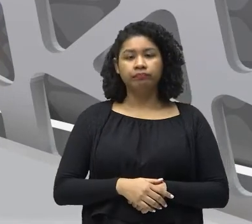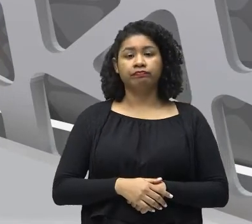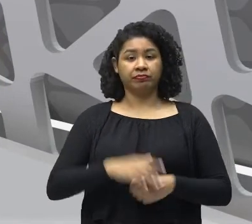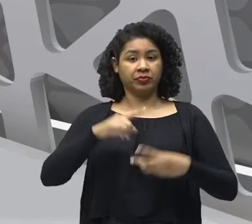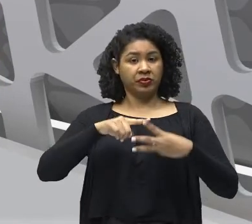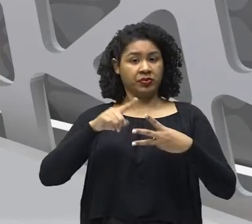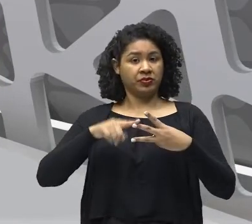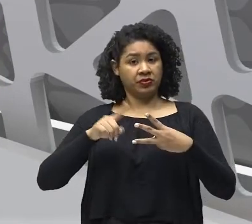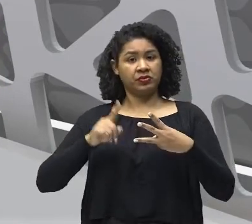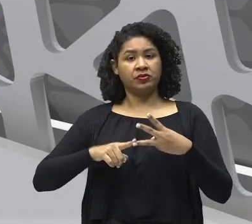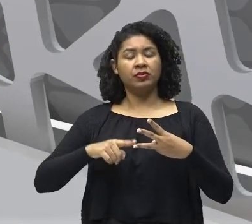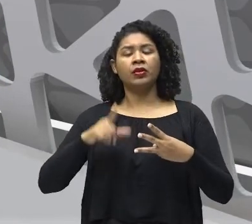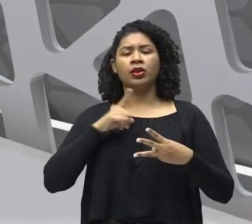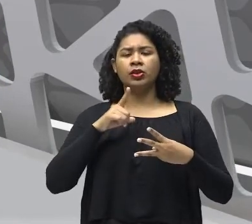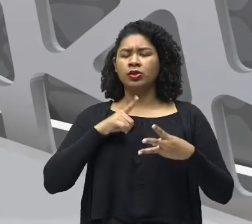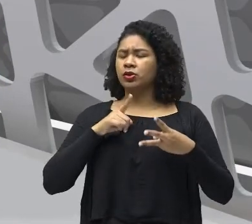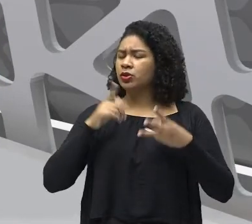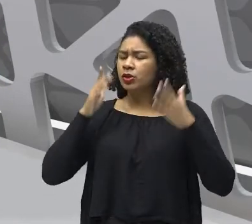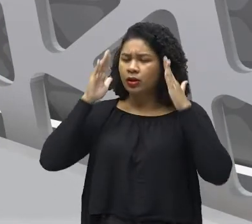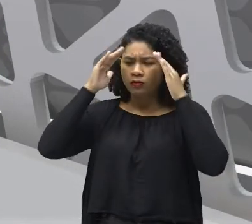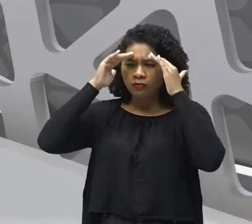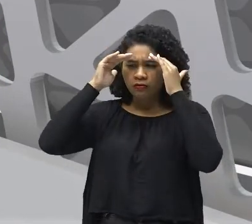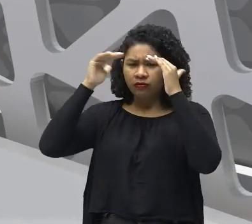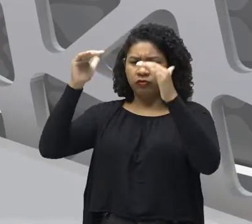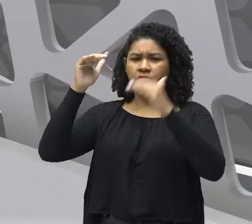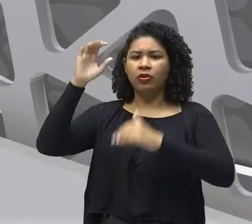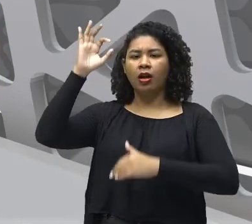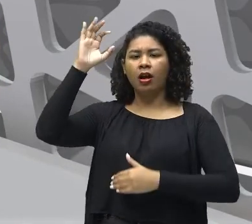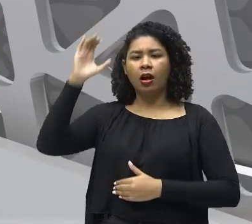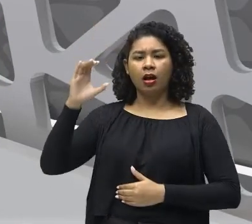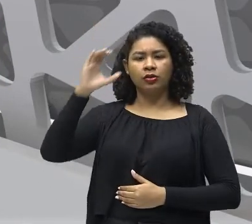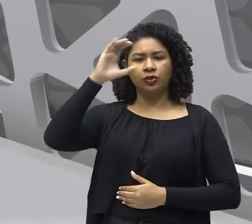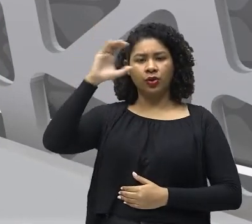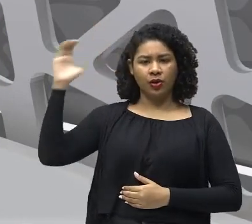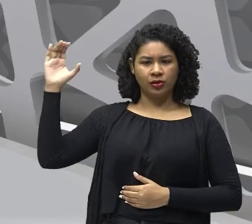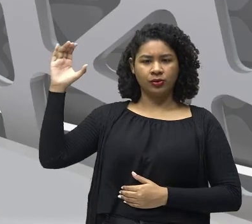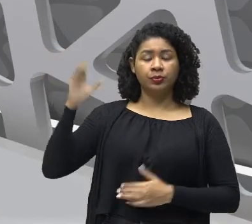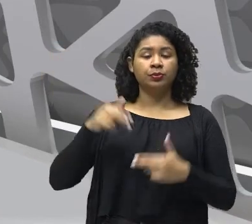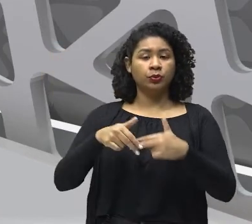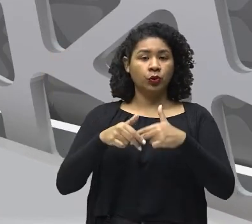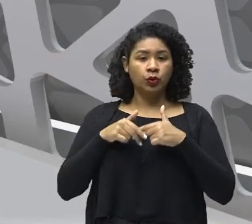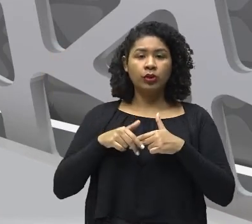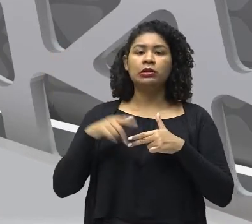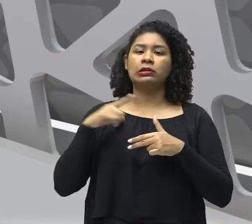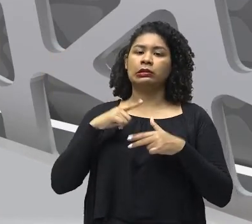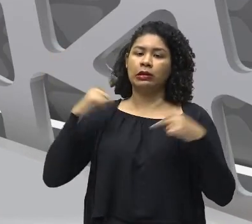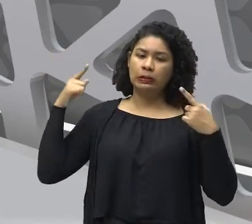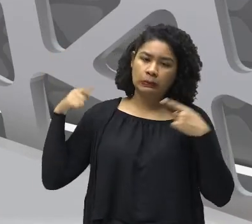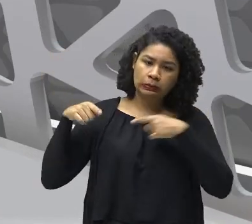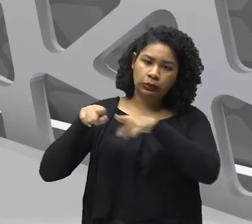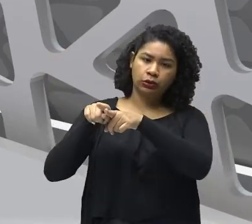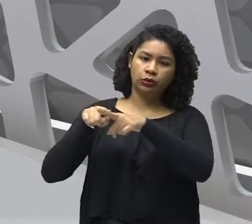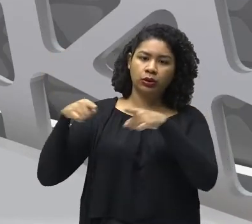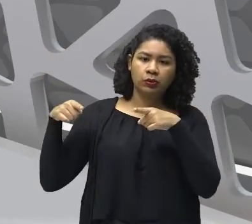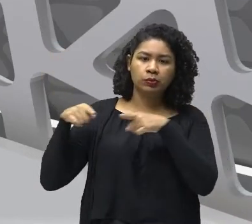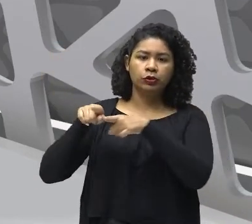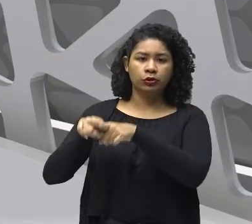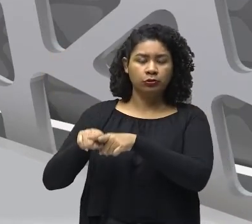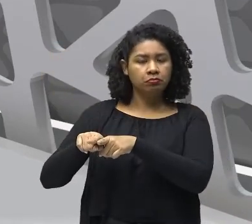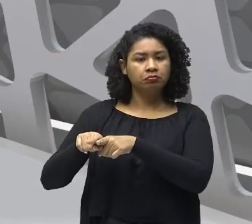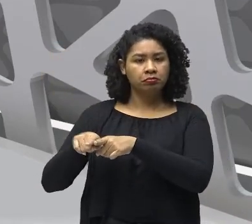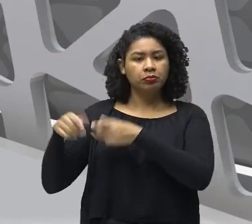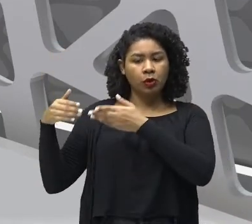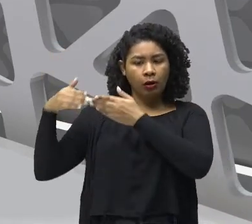Muito Muito Católicos E por isso A igreja Pode também Se associar Ao processo Das grandes navegações